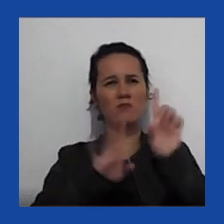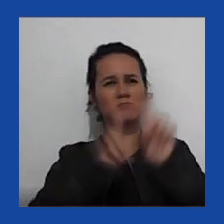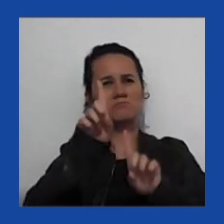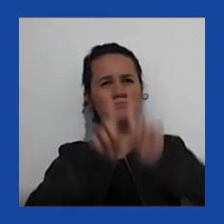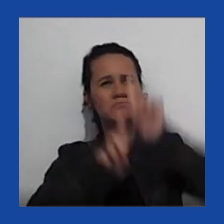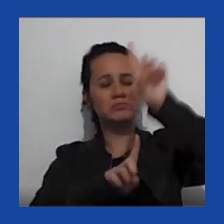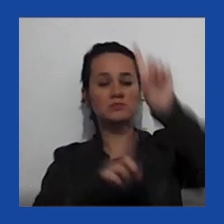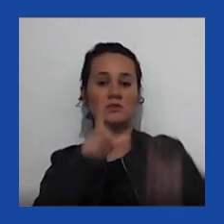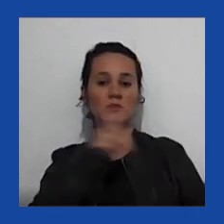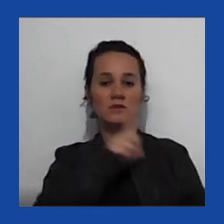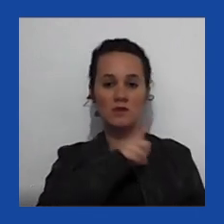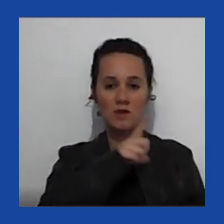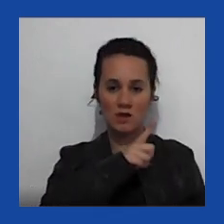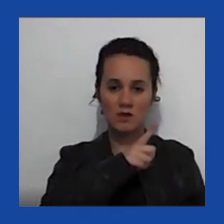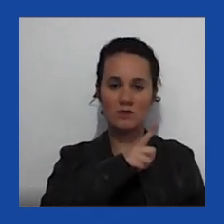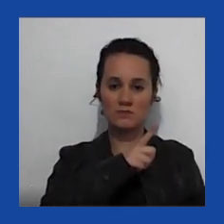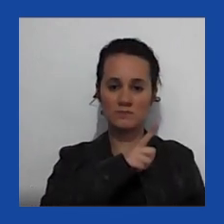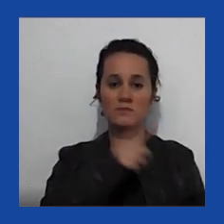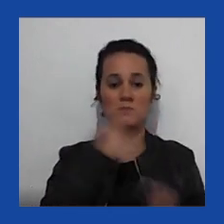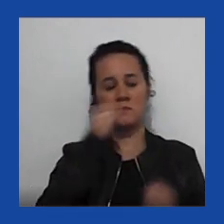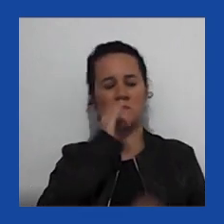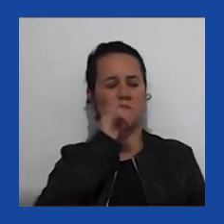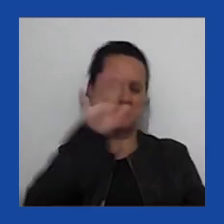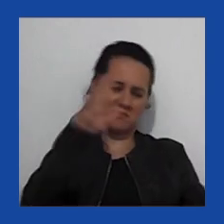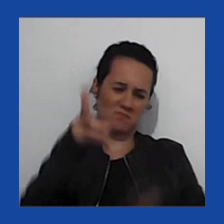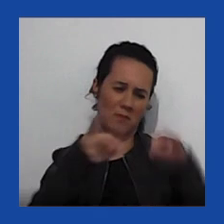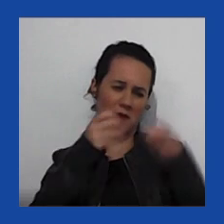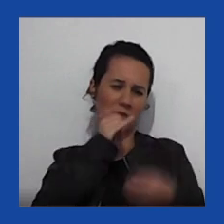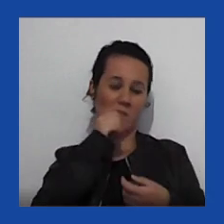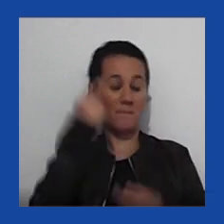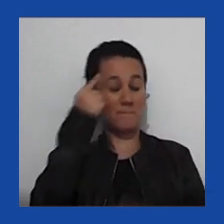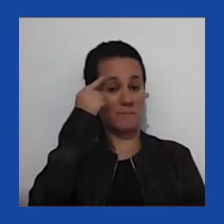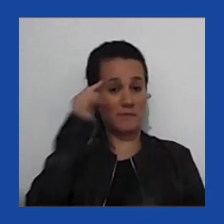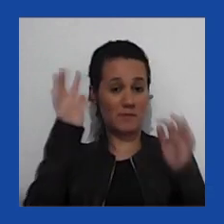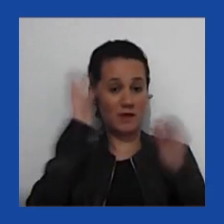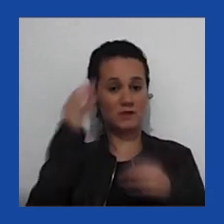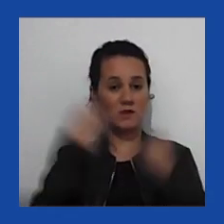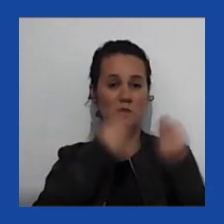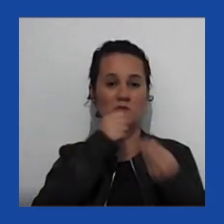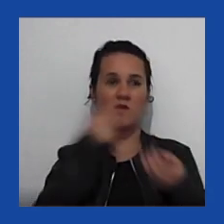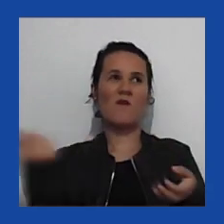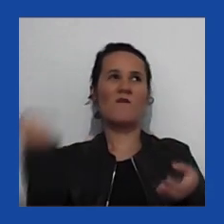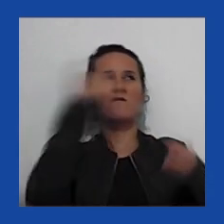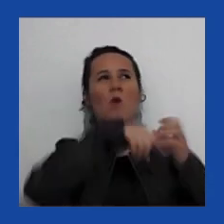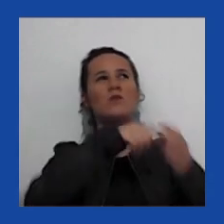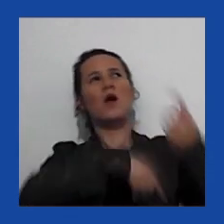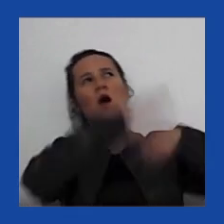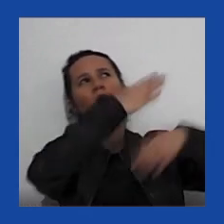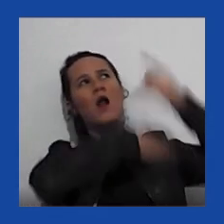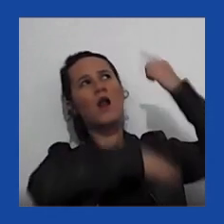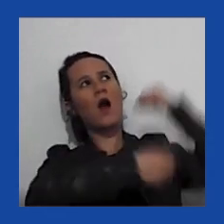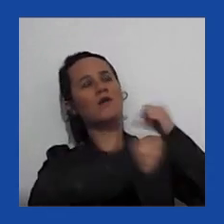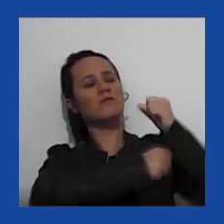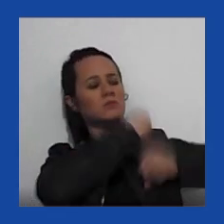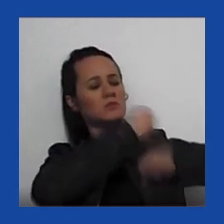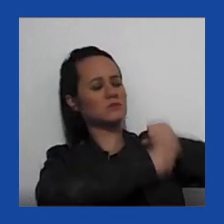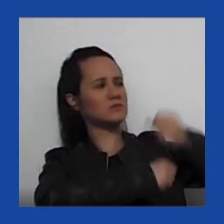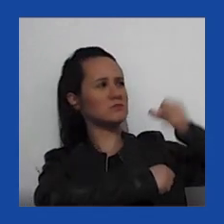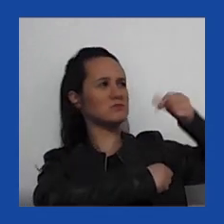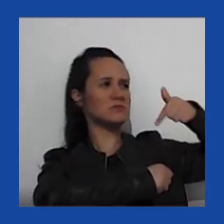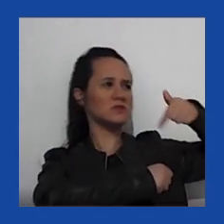Quer dizer, se você volta para os anos 70, anos 80, ainda tem mais